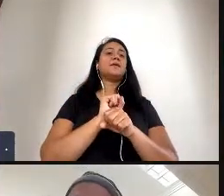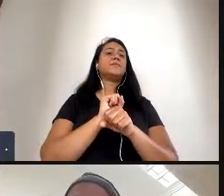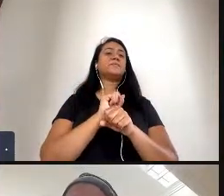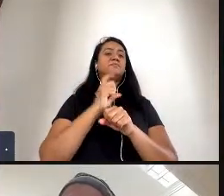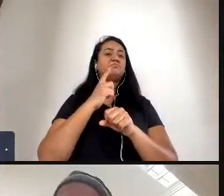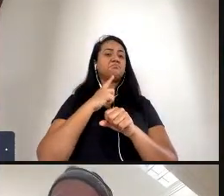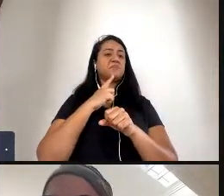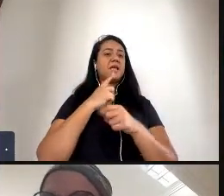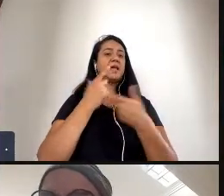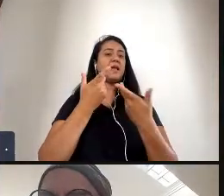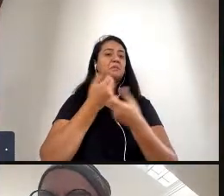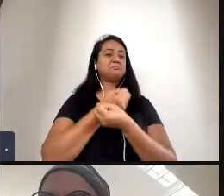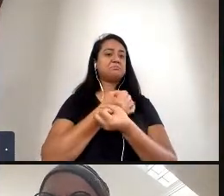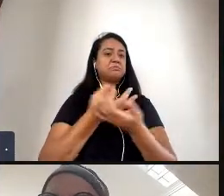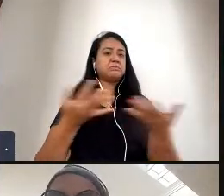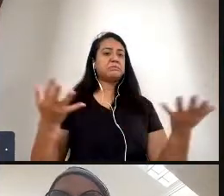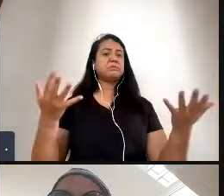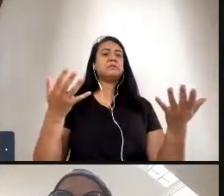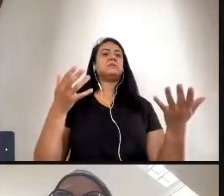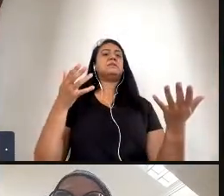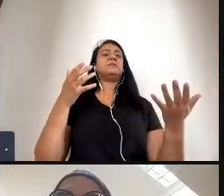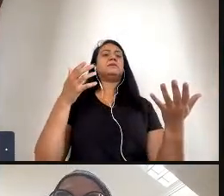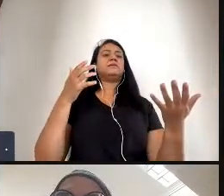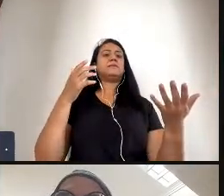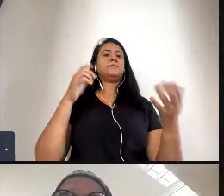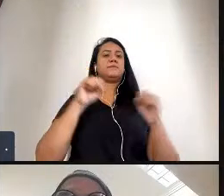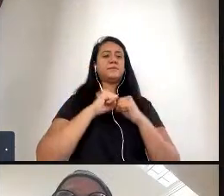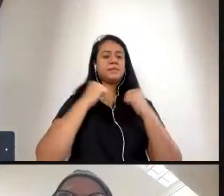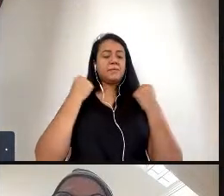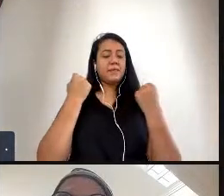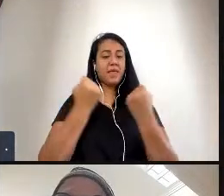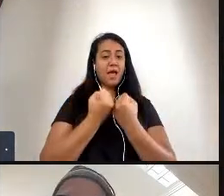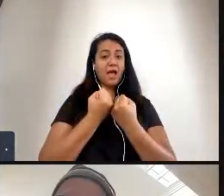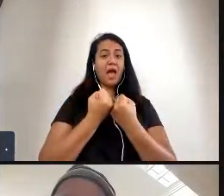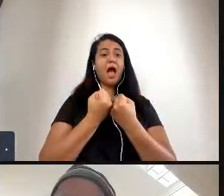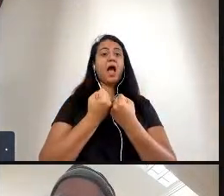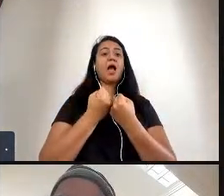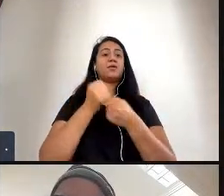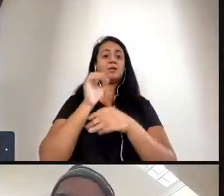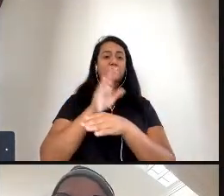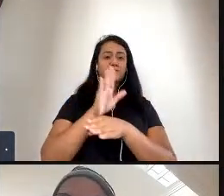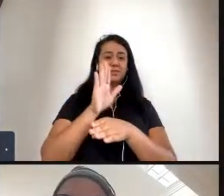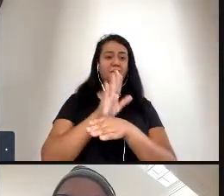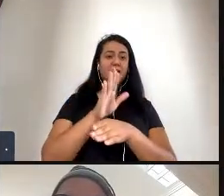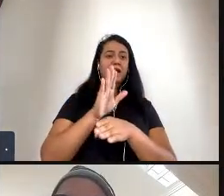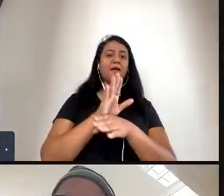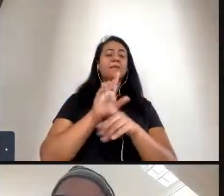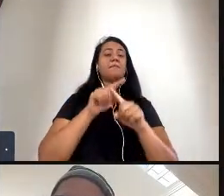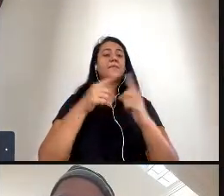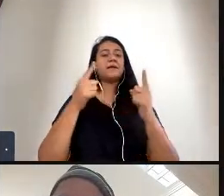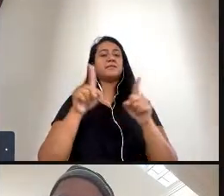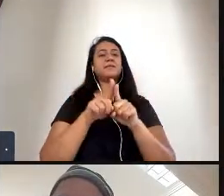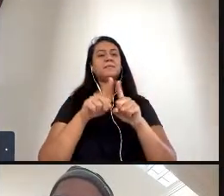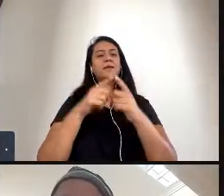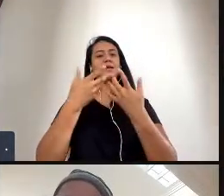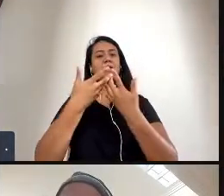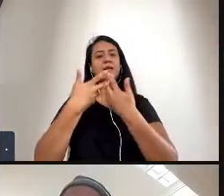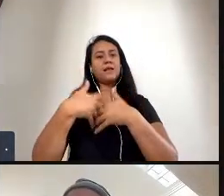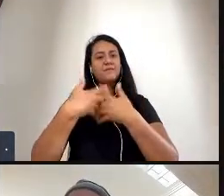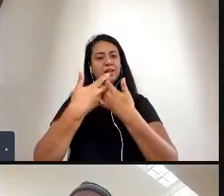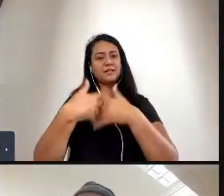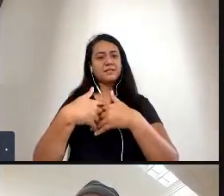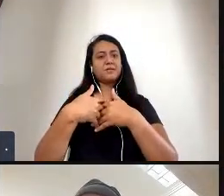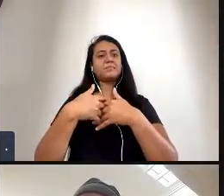com o seminário em si mas também com as reflexões que a gente pode